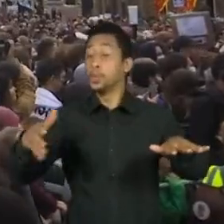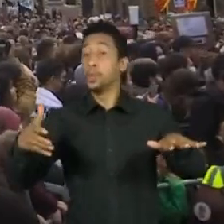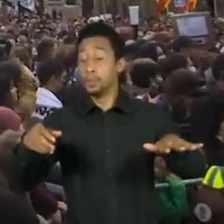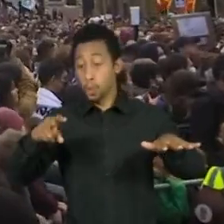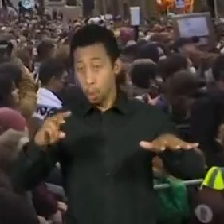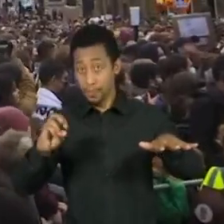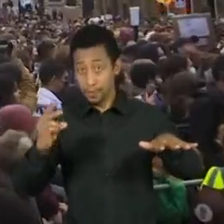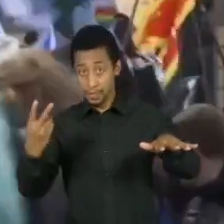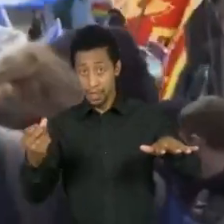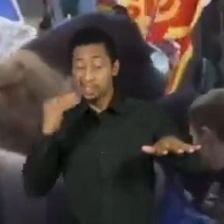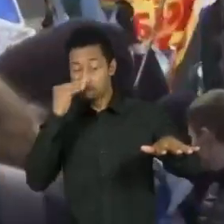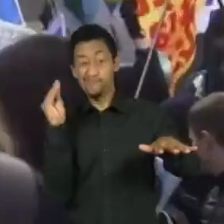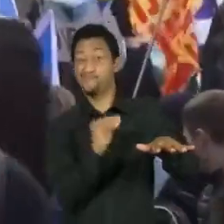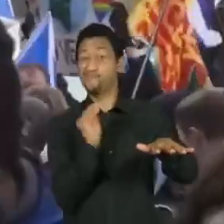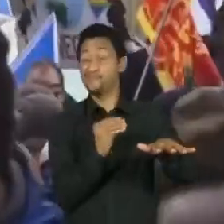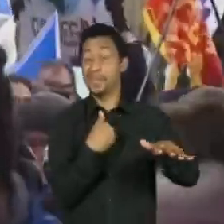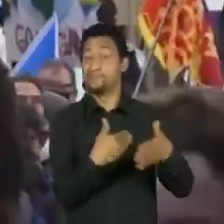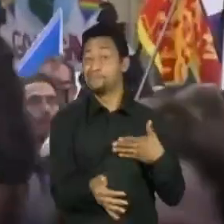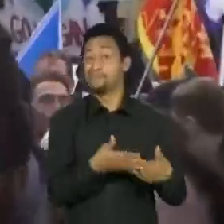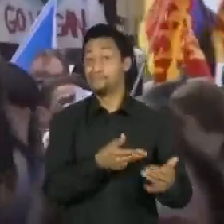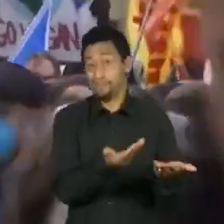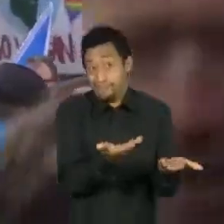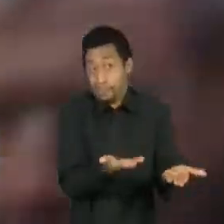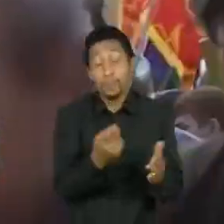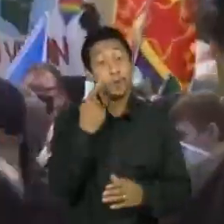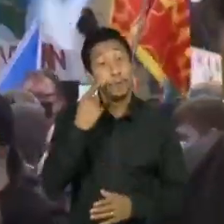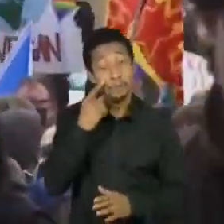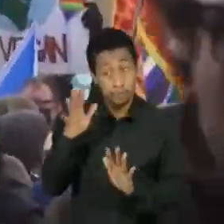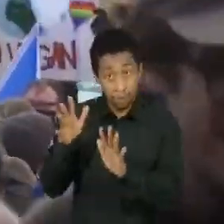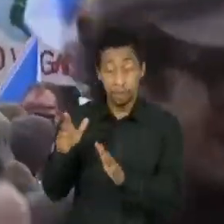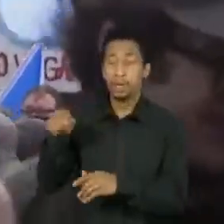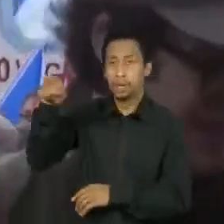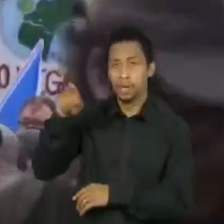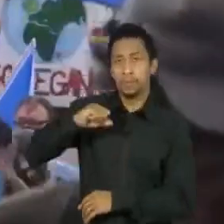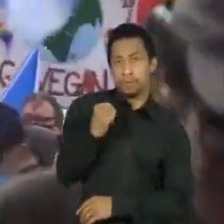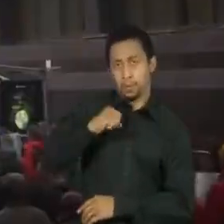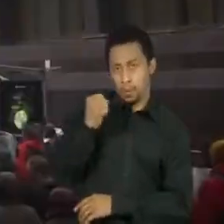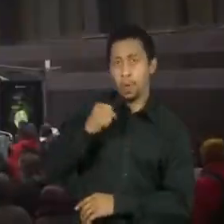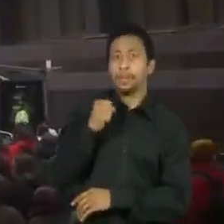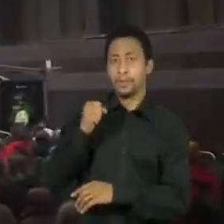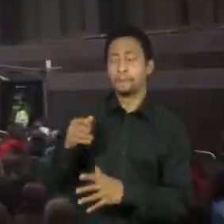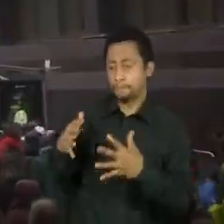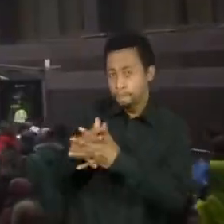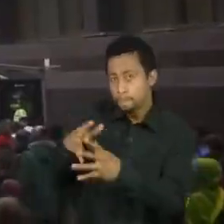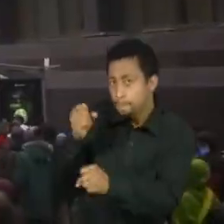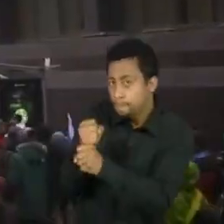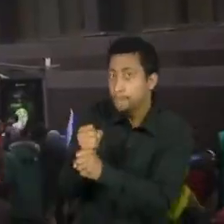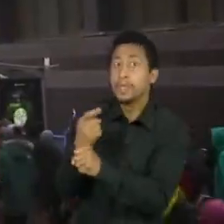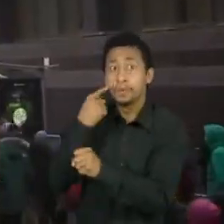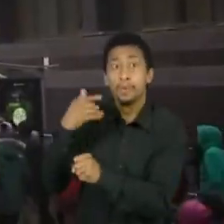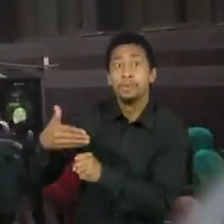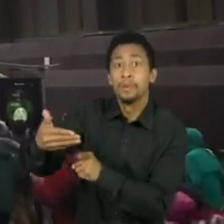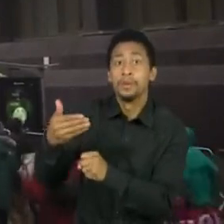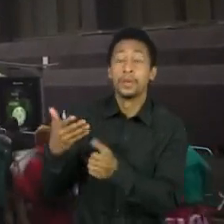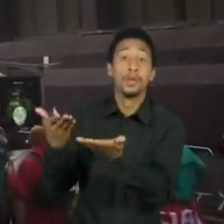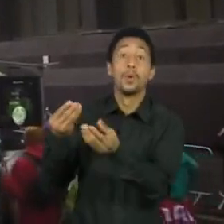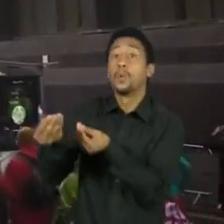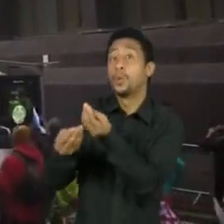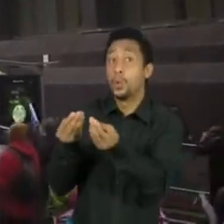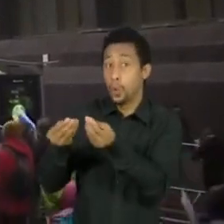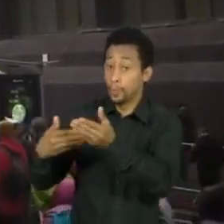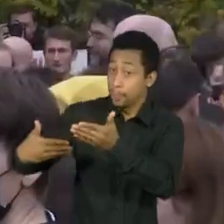tempo dirá se Glasgow entra para a história como o ponto de virada para uma mentalidade de mais respeito à